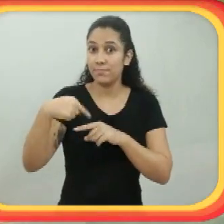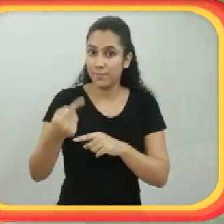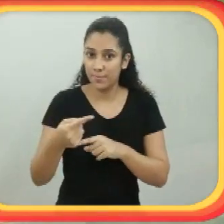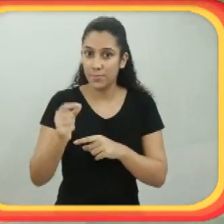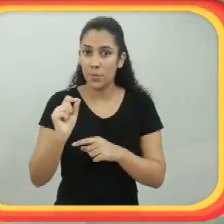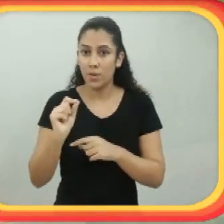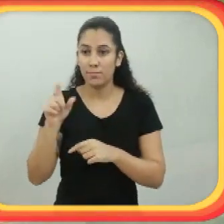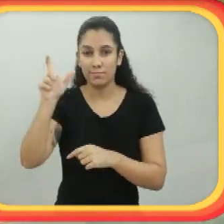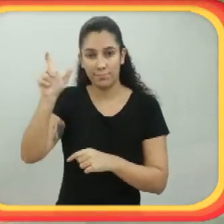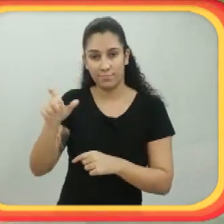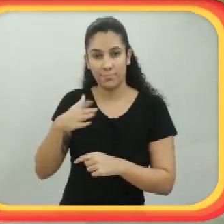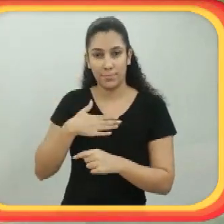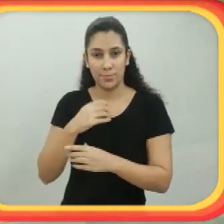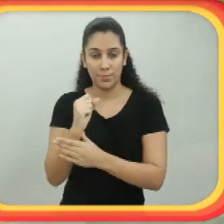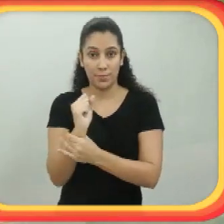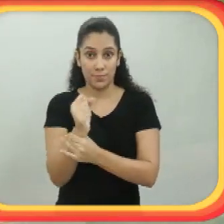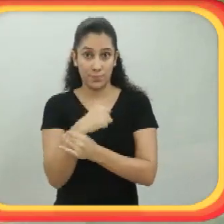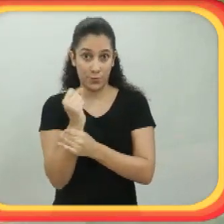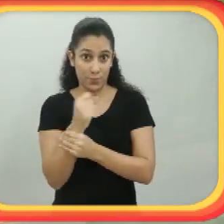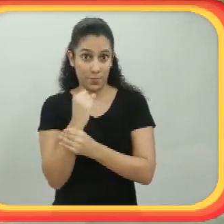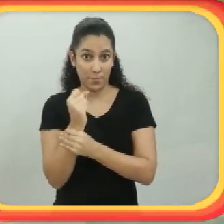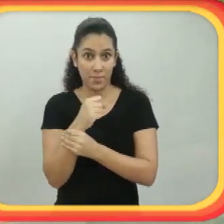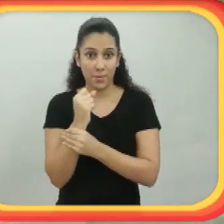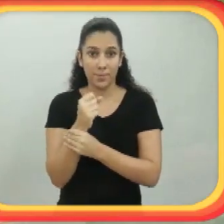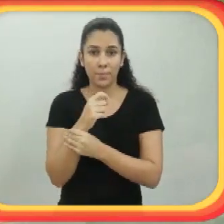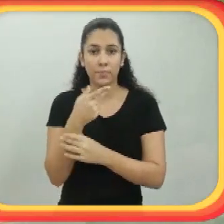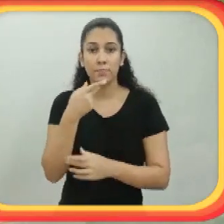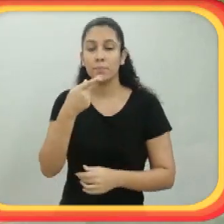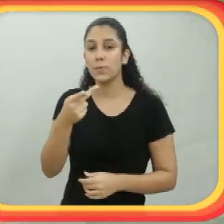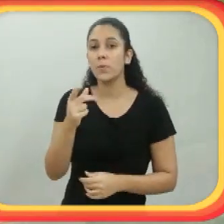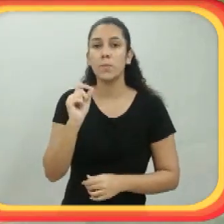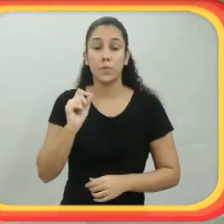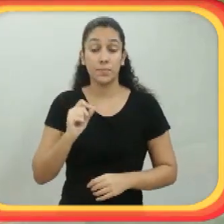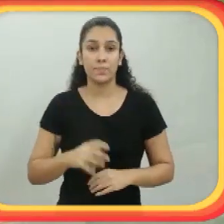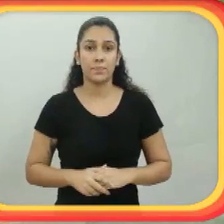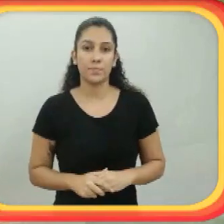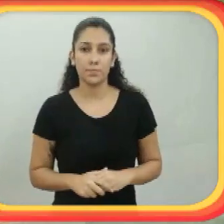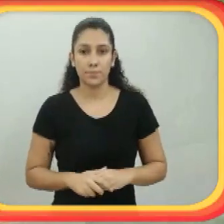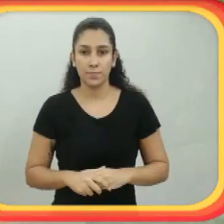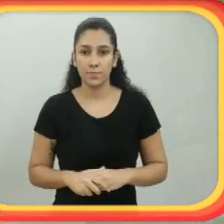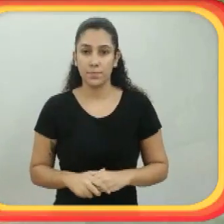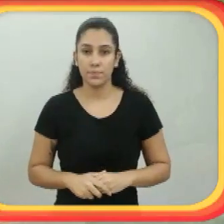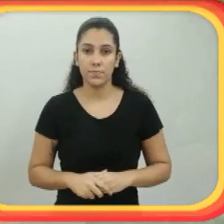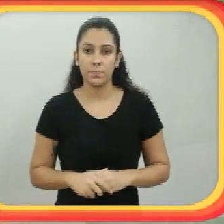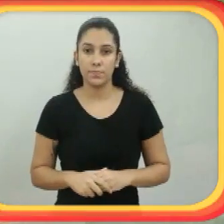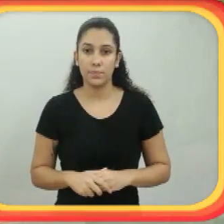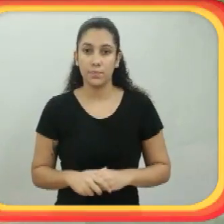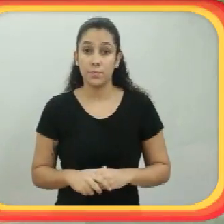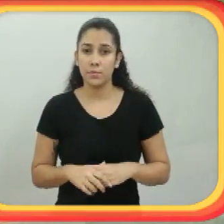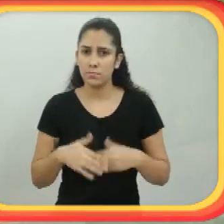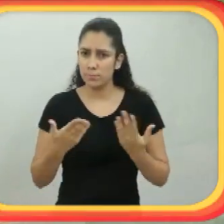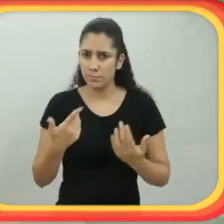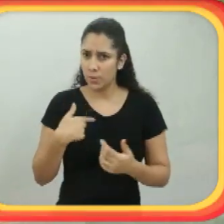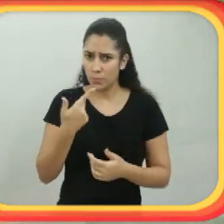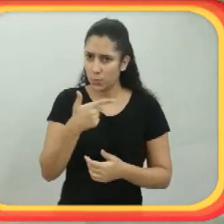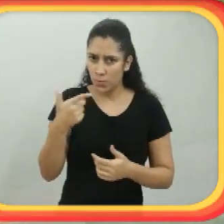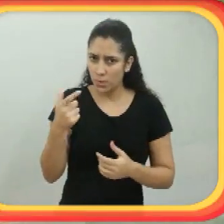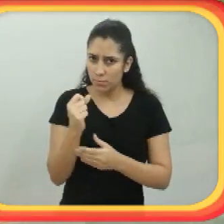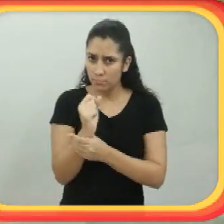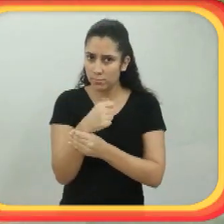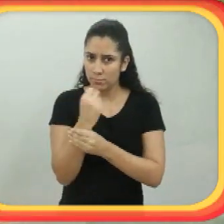conta da fraqueza muscular. A gente tinha que botar um monte de almofada e tal. Mas foi muito engraçado, porque tempos depois,